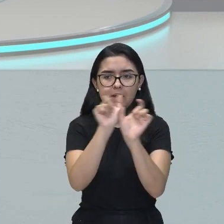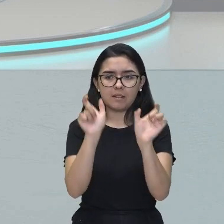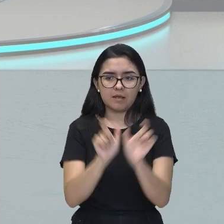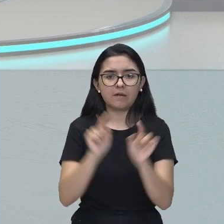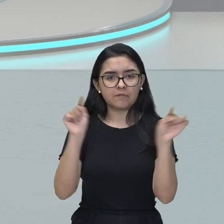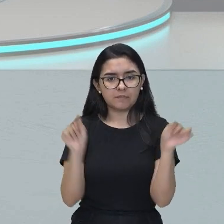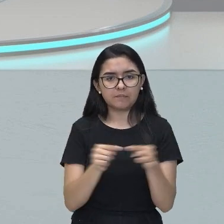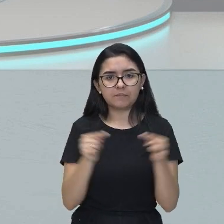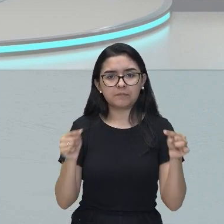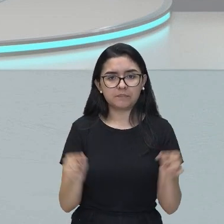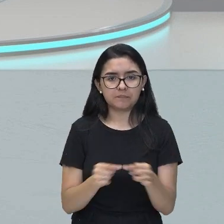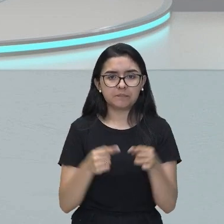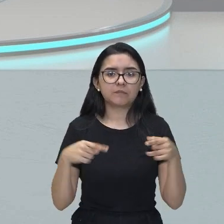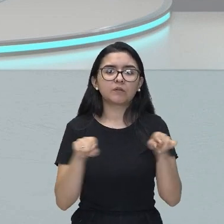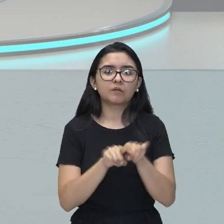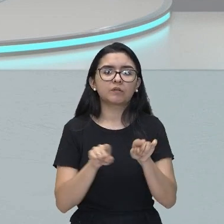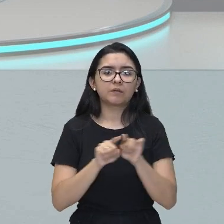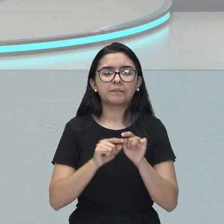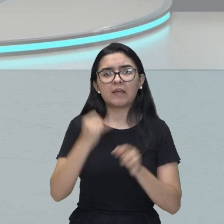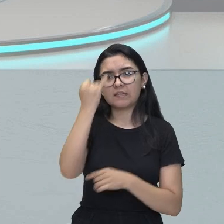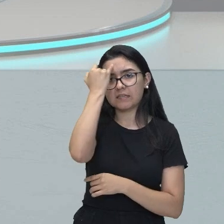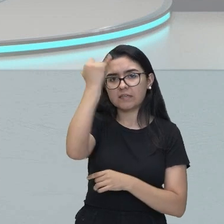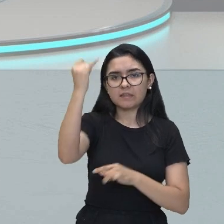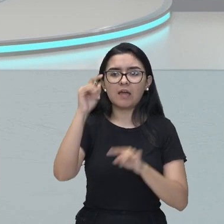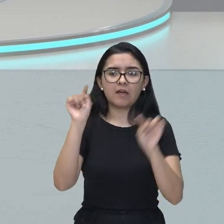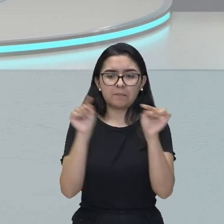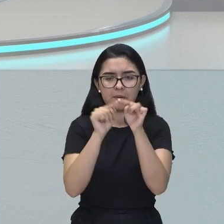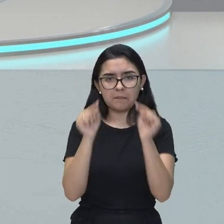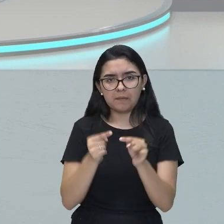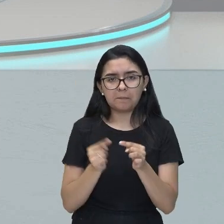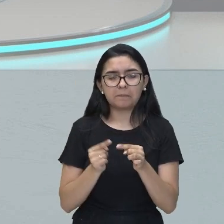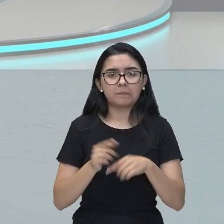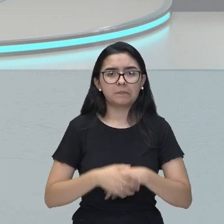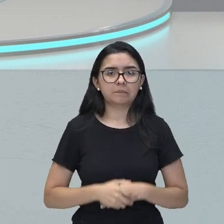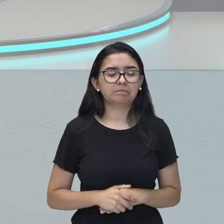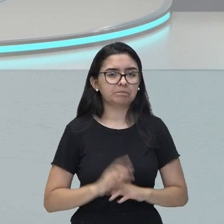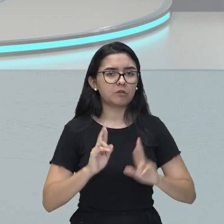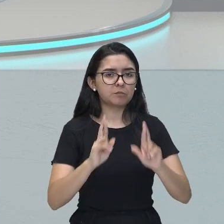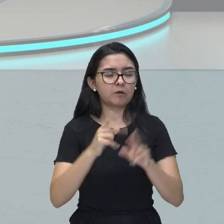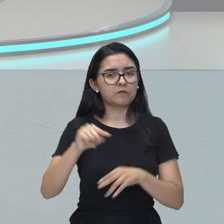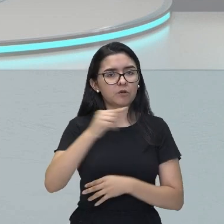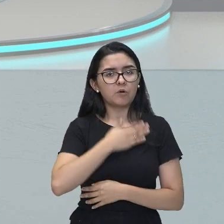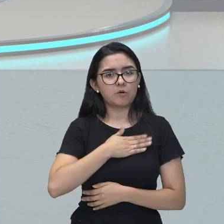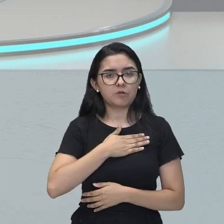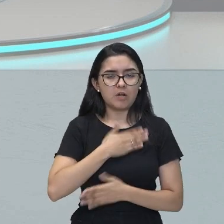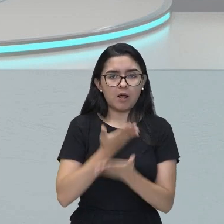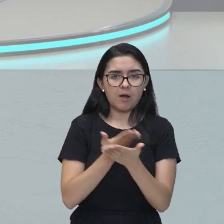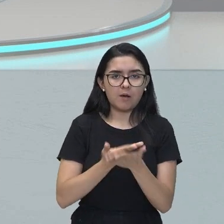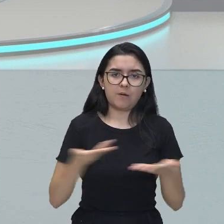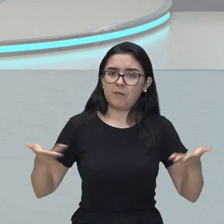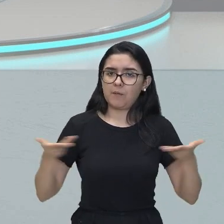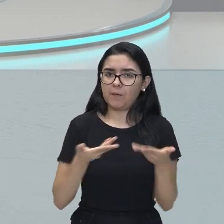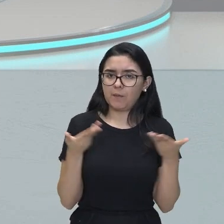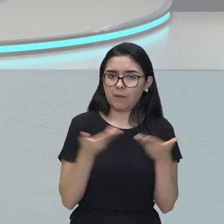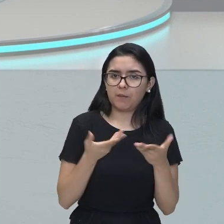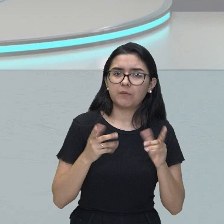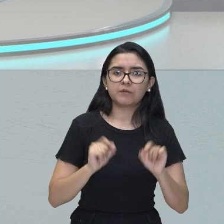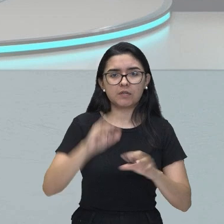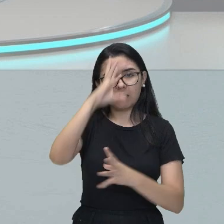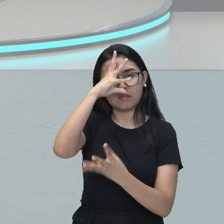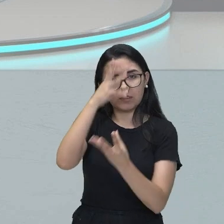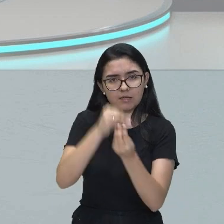conceptismo, que é o jogo de ideias. Espero que vocês tenham gostado da nossa aula de hoje, tenham